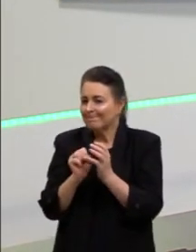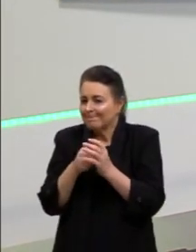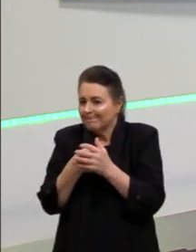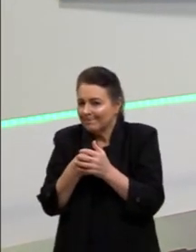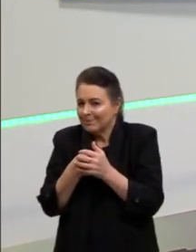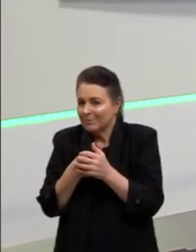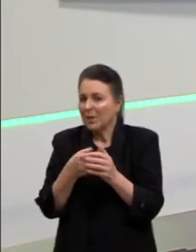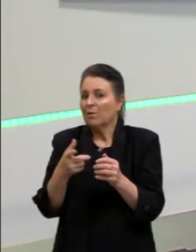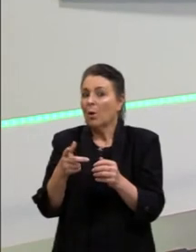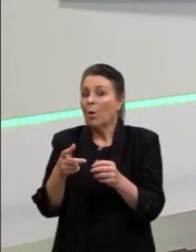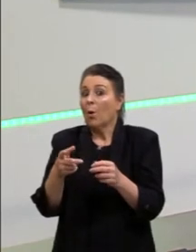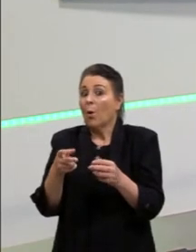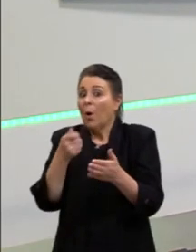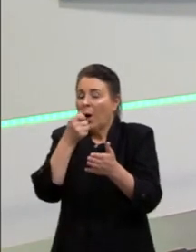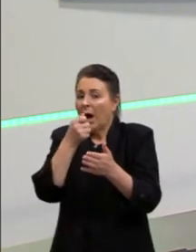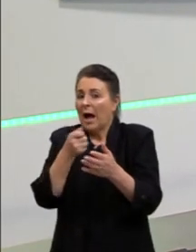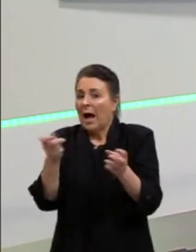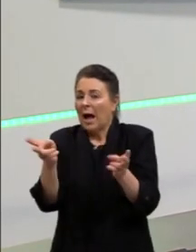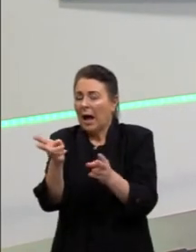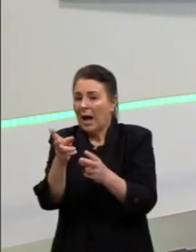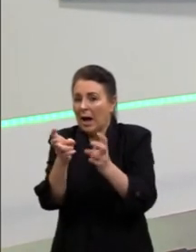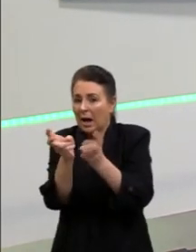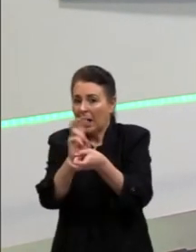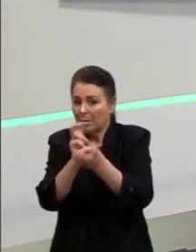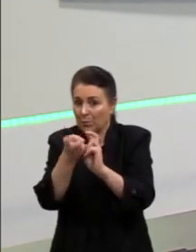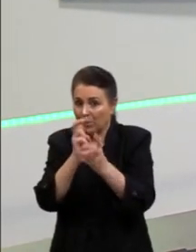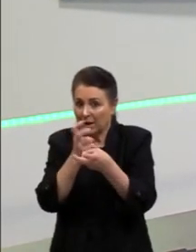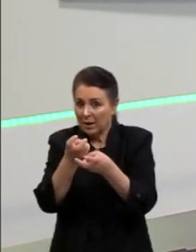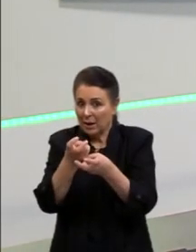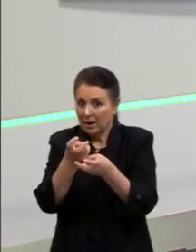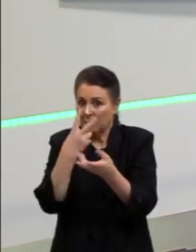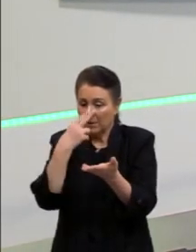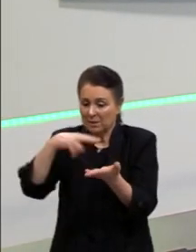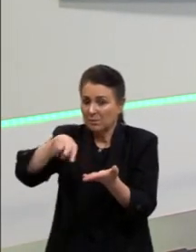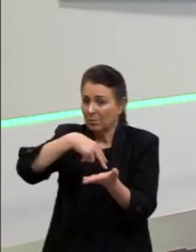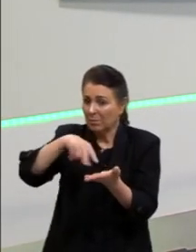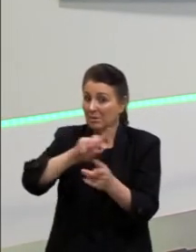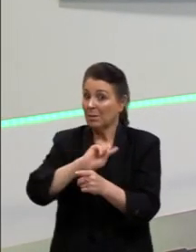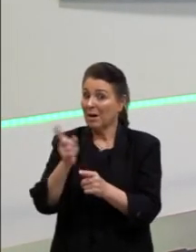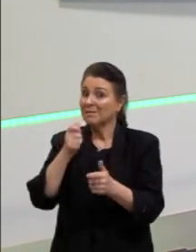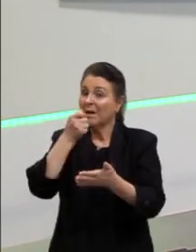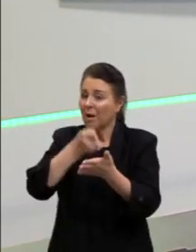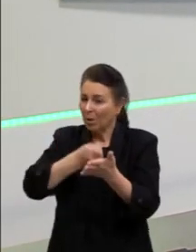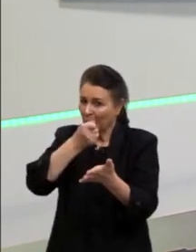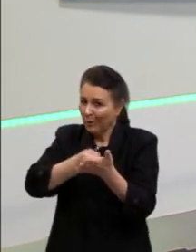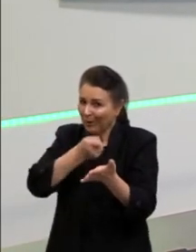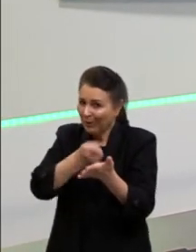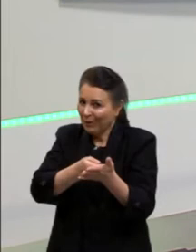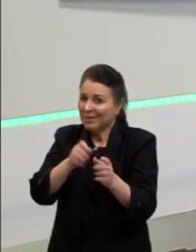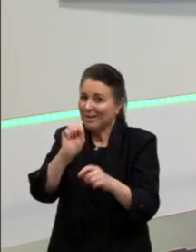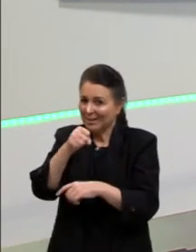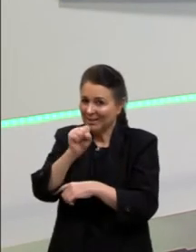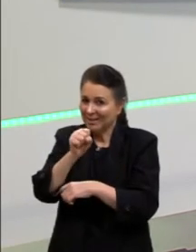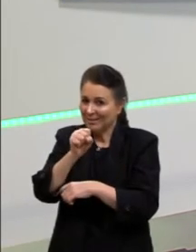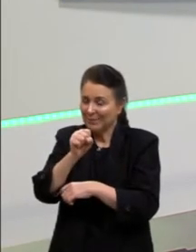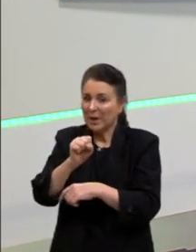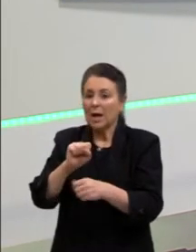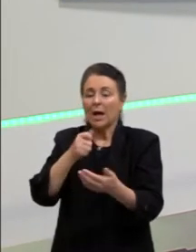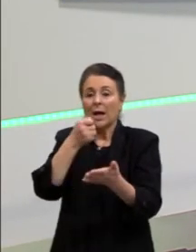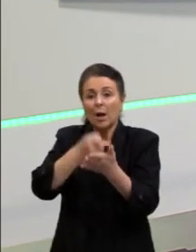na forma de uma dança. E a capoeira surge daí. Então, surge também dessa luta dos